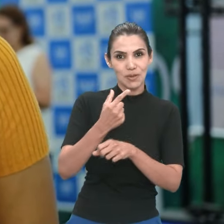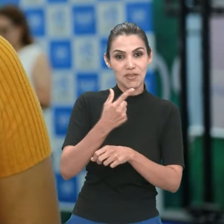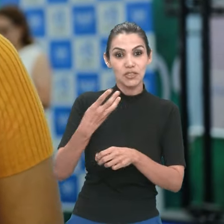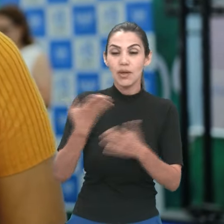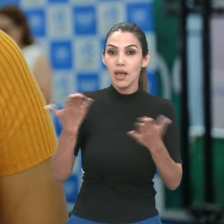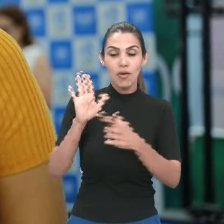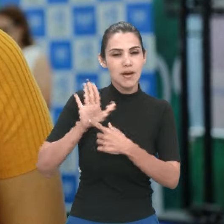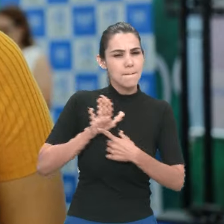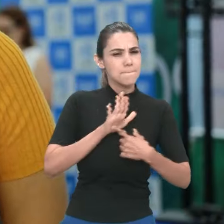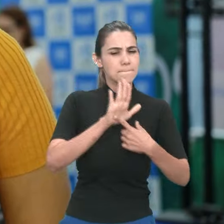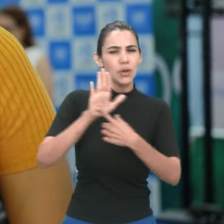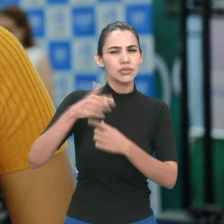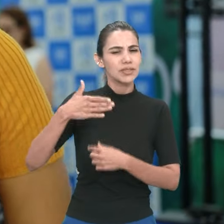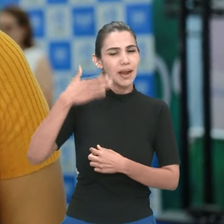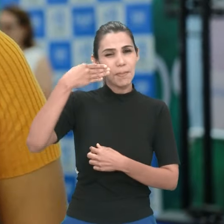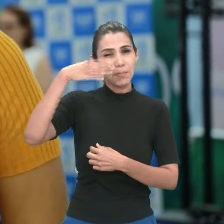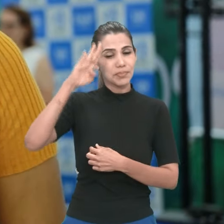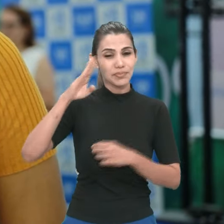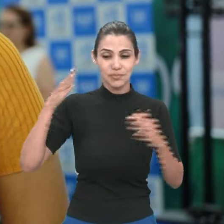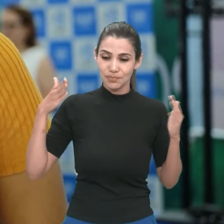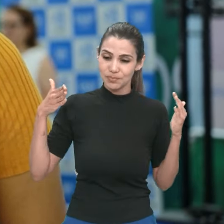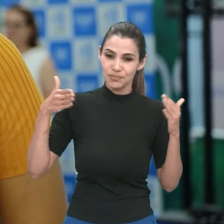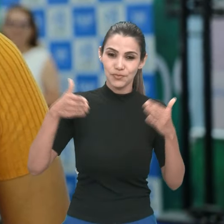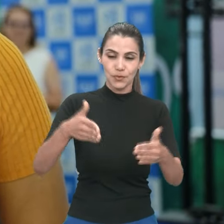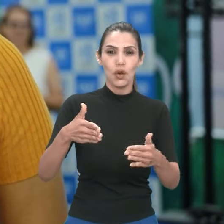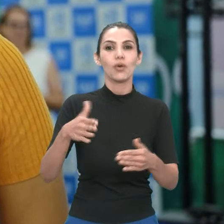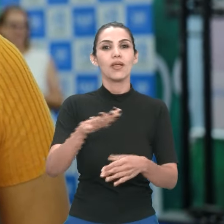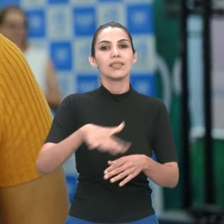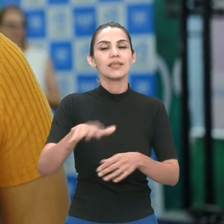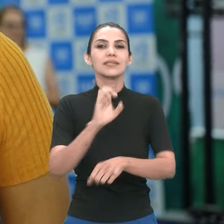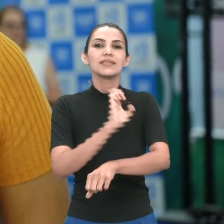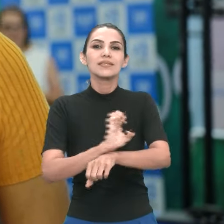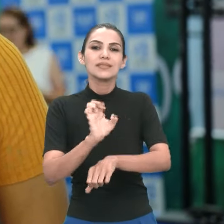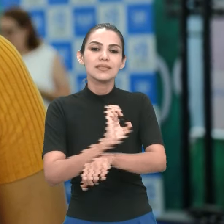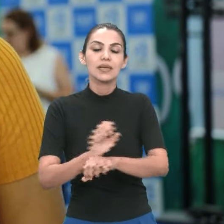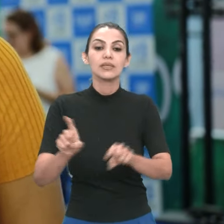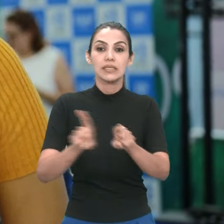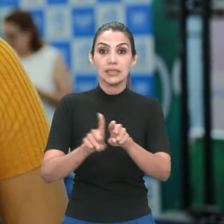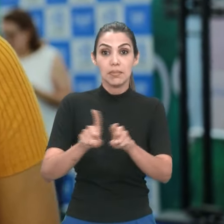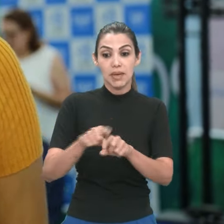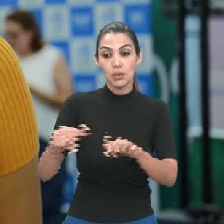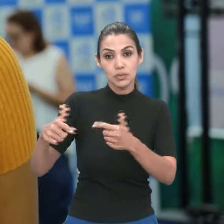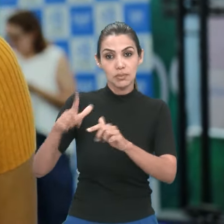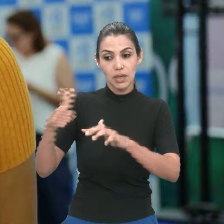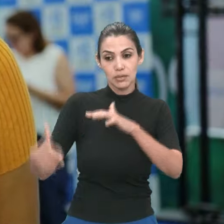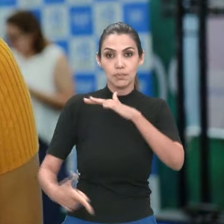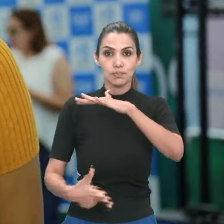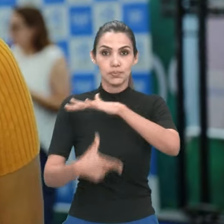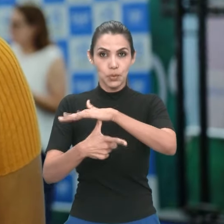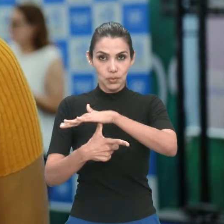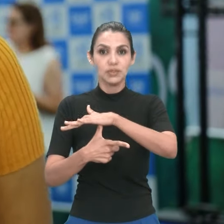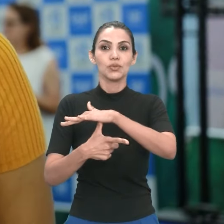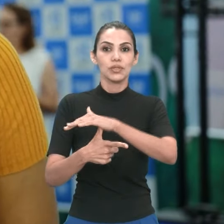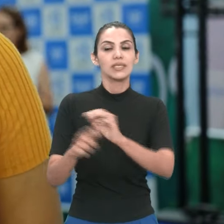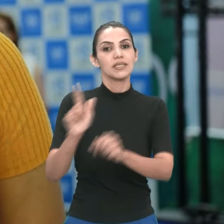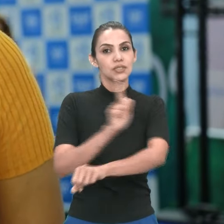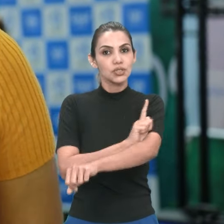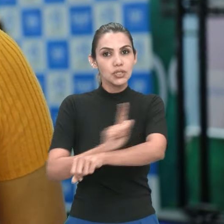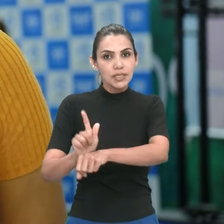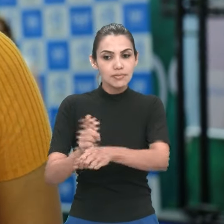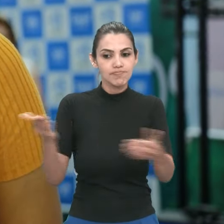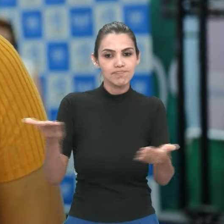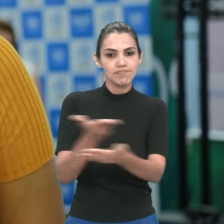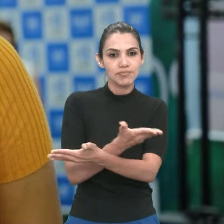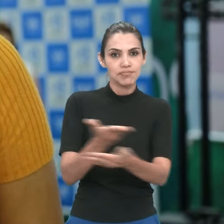importância dos estágios e também do trabalho da Pró-Reitoria de Graduação fazendo essa ponte entre os estudantes e as